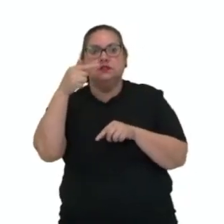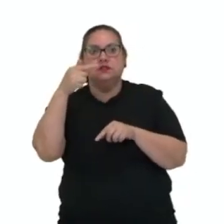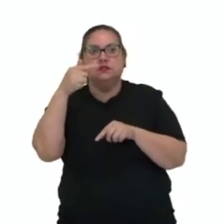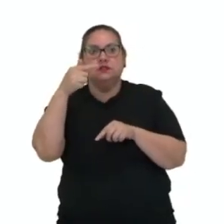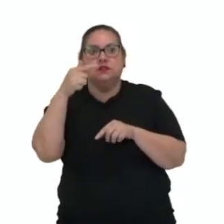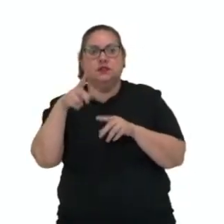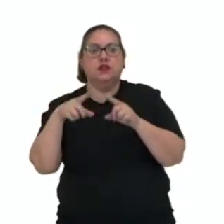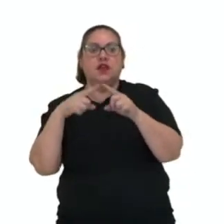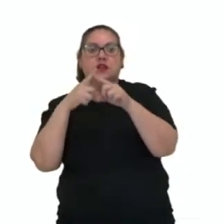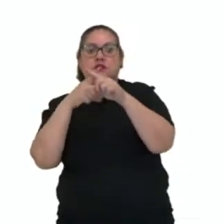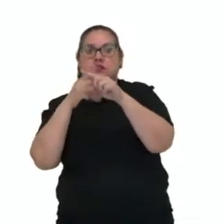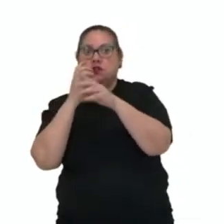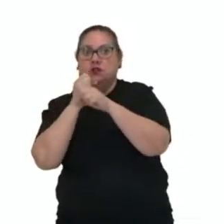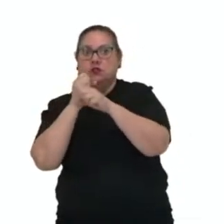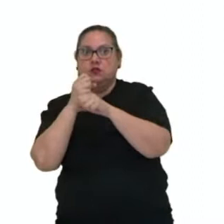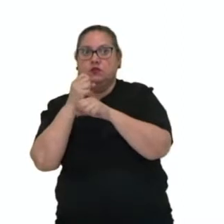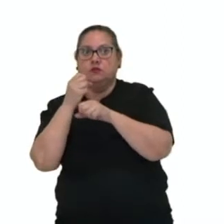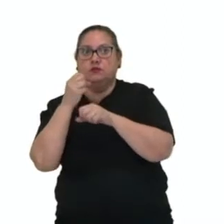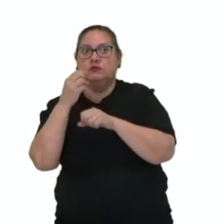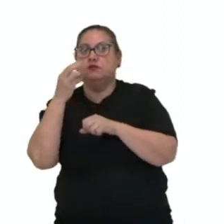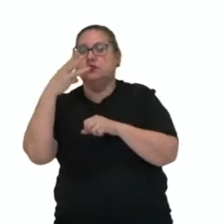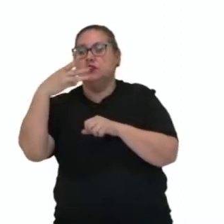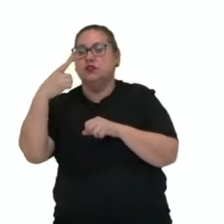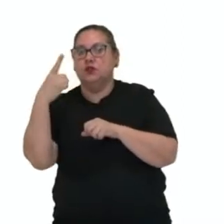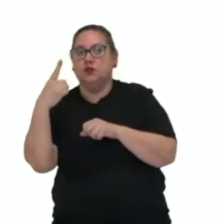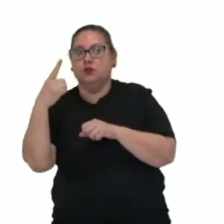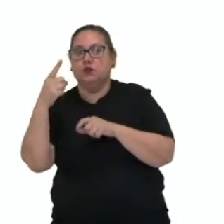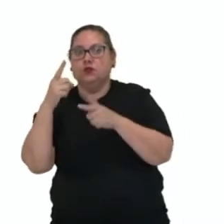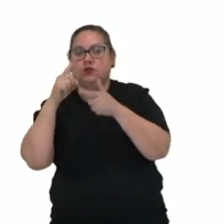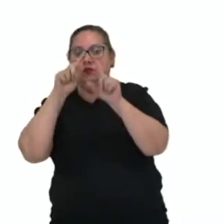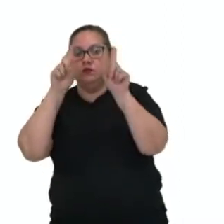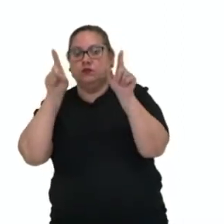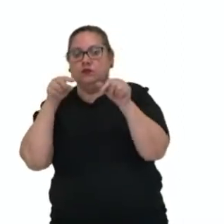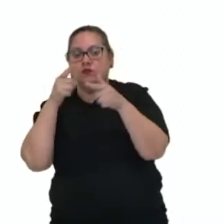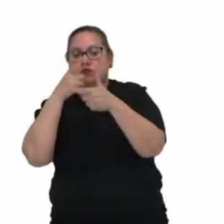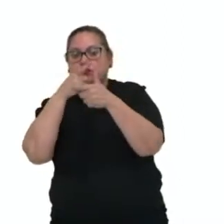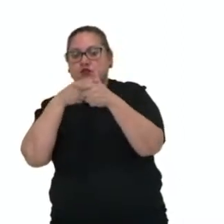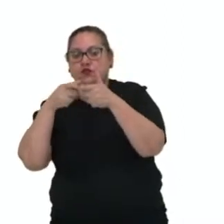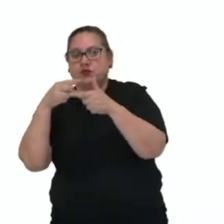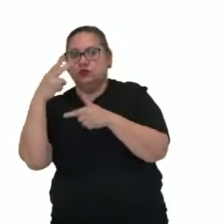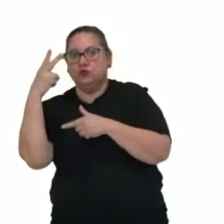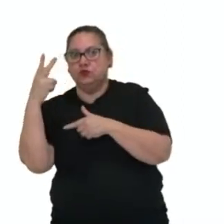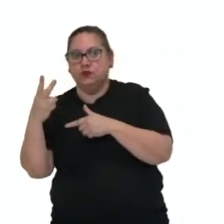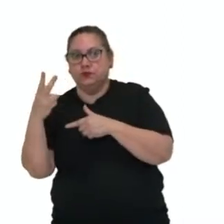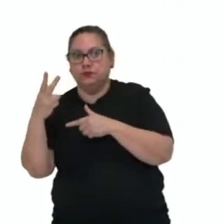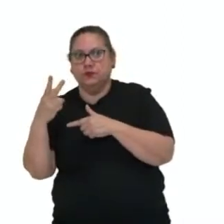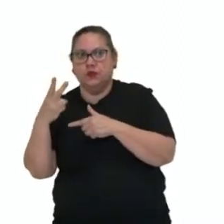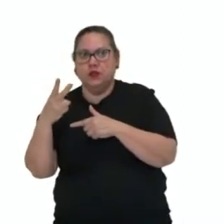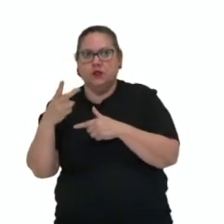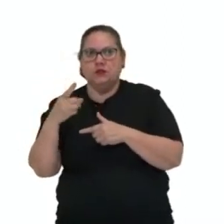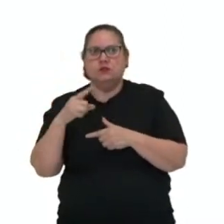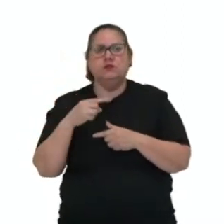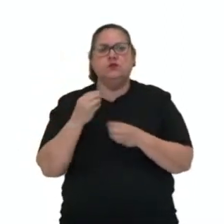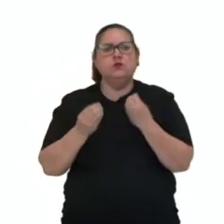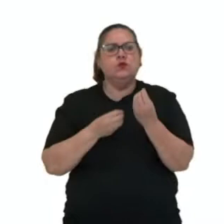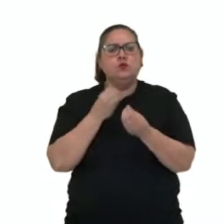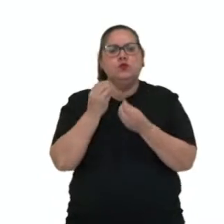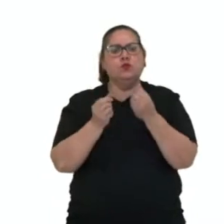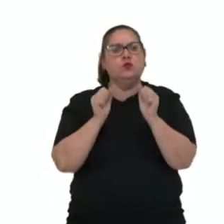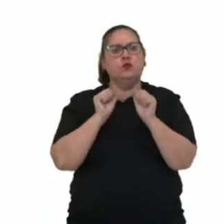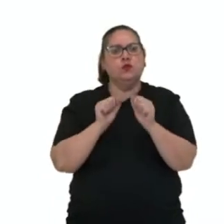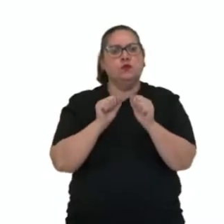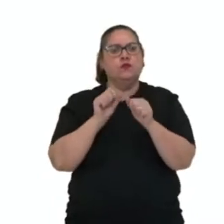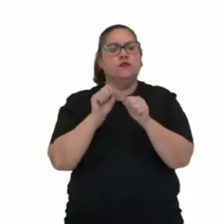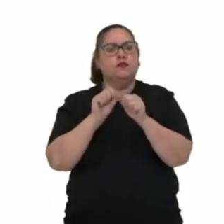de adição, né, 57 mais 31, tudo isso dividido por 2, tá? E aí, como que nós podemos